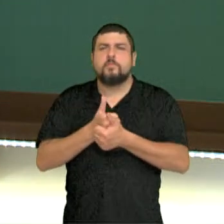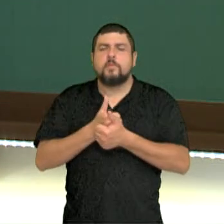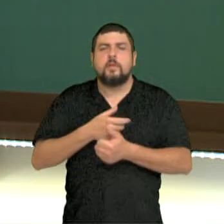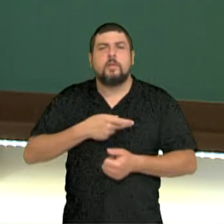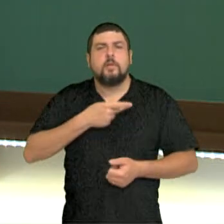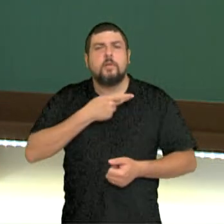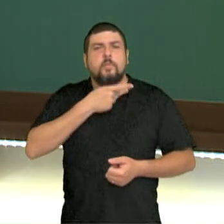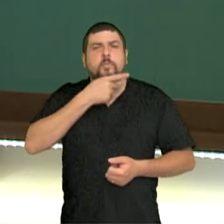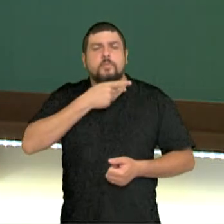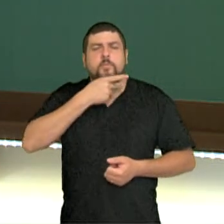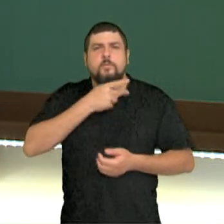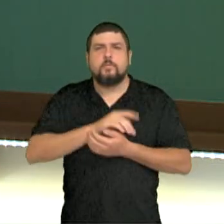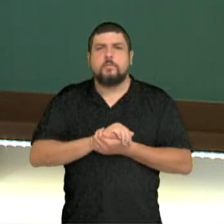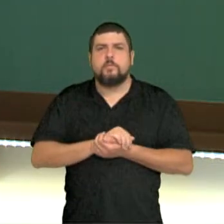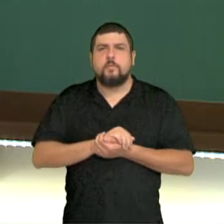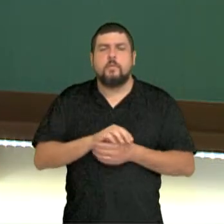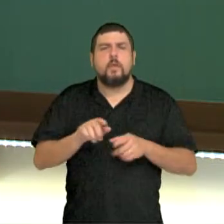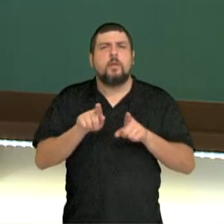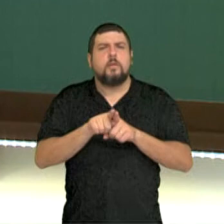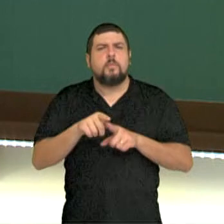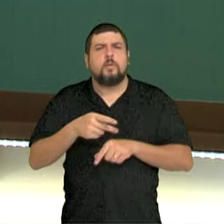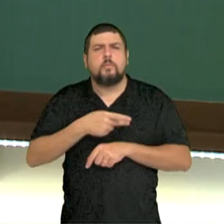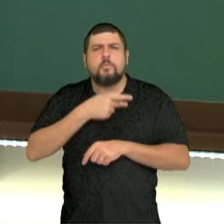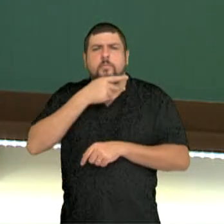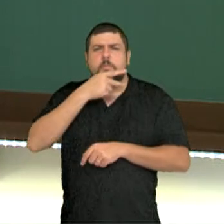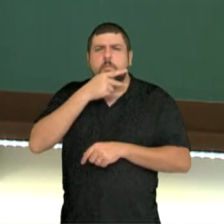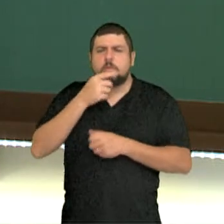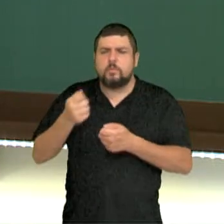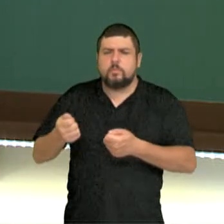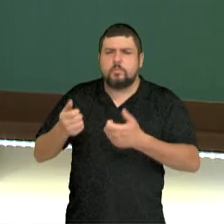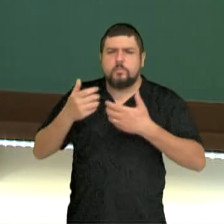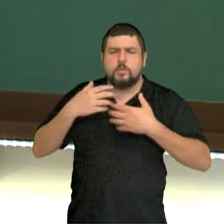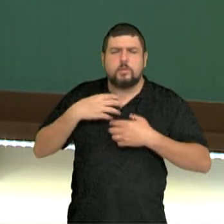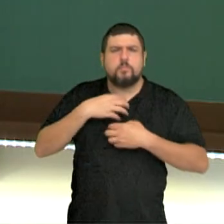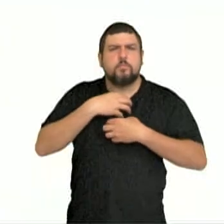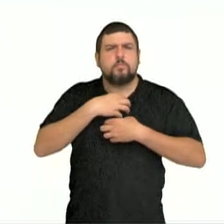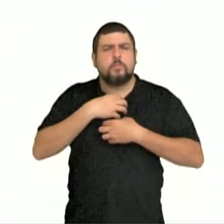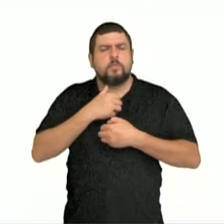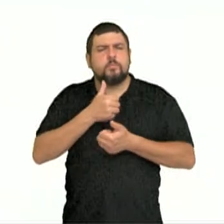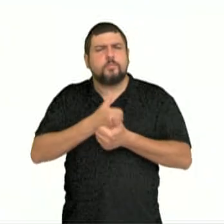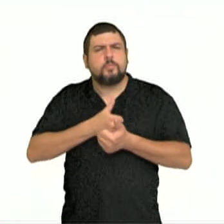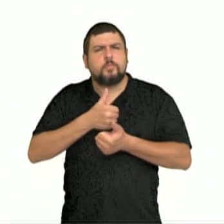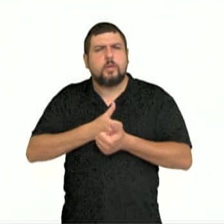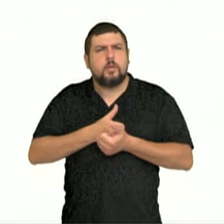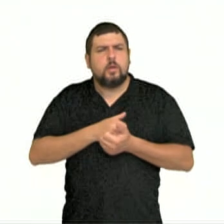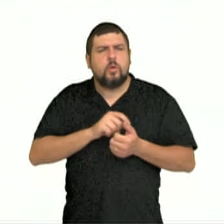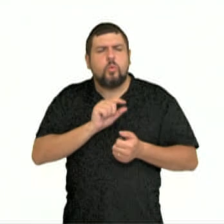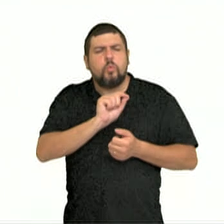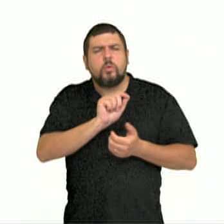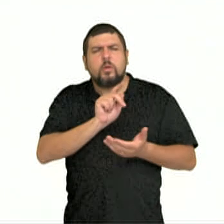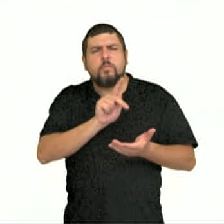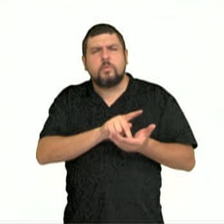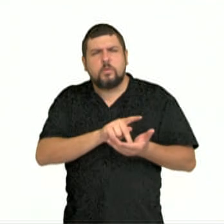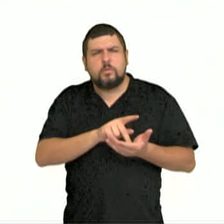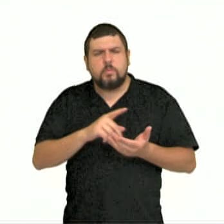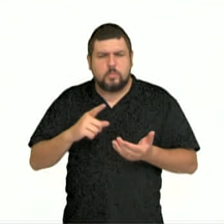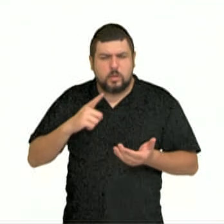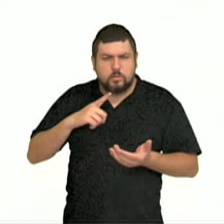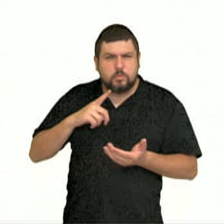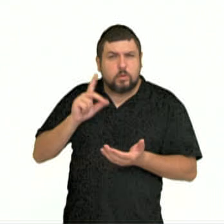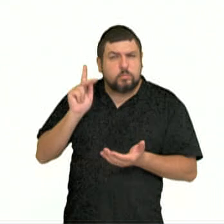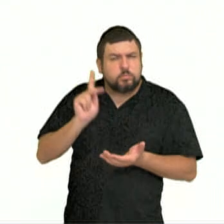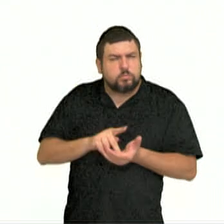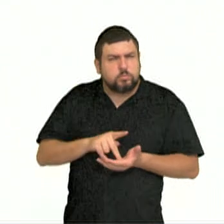vários questionamentos, inclusive, o que é a verdade, se ela existe, de que jeito ela existe, e por aí foi. Então, é